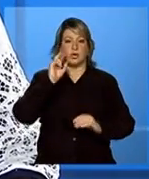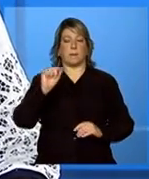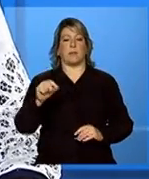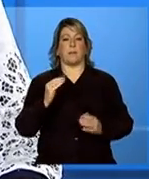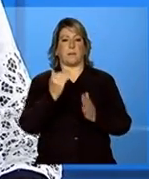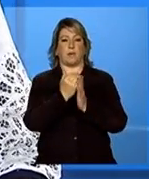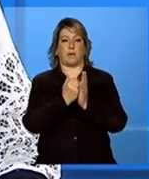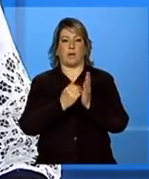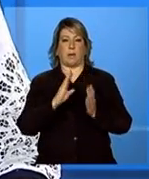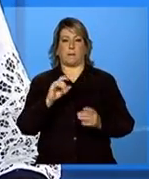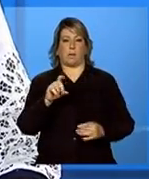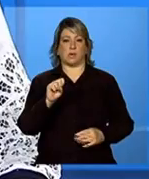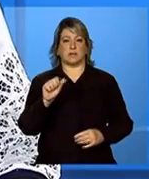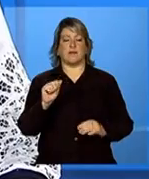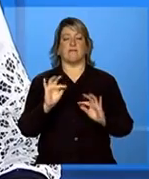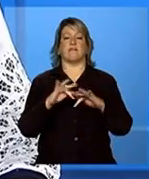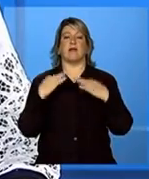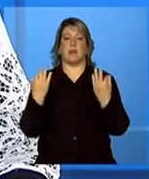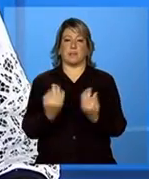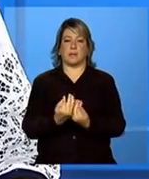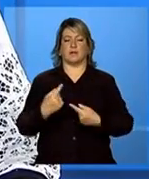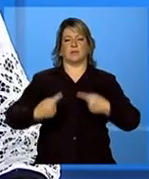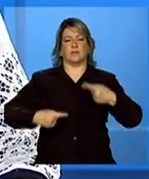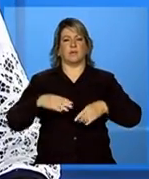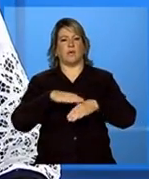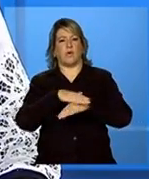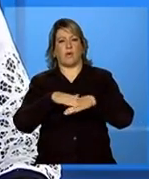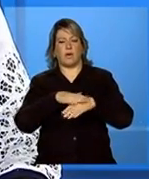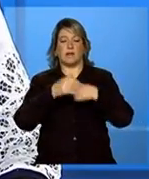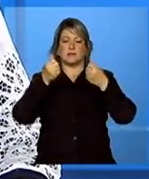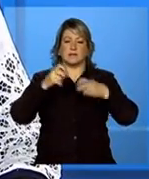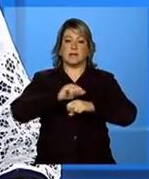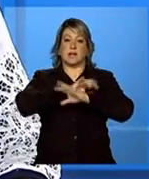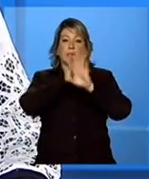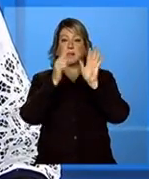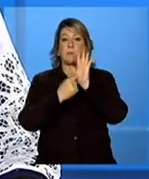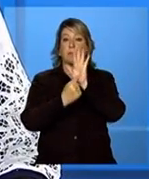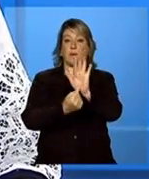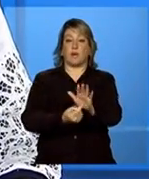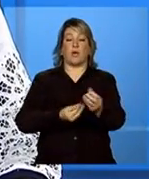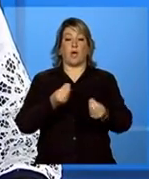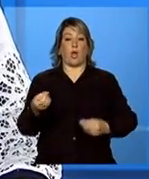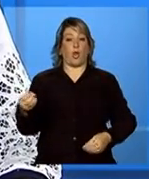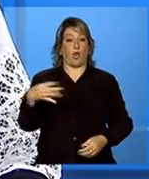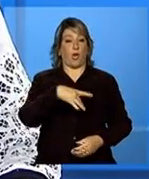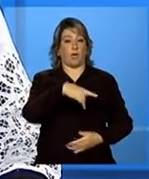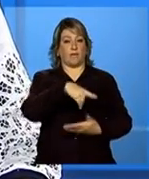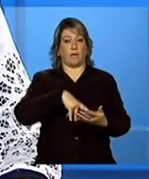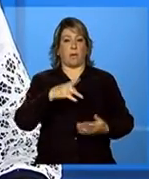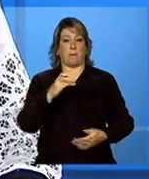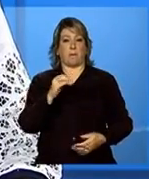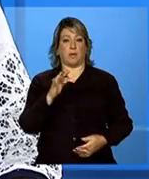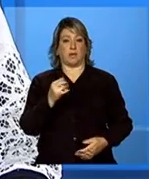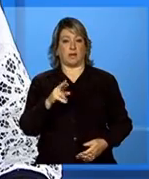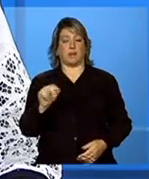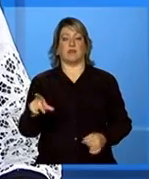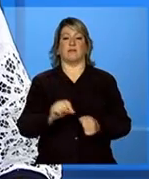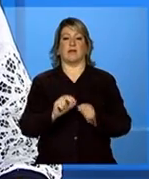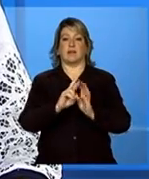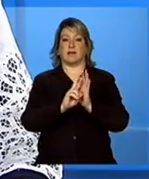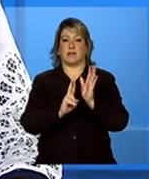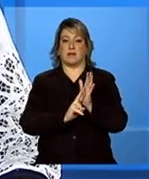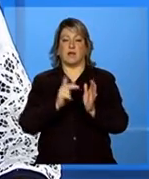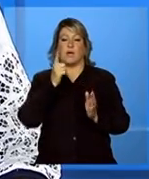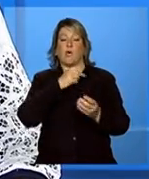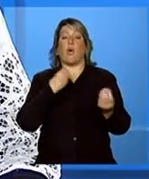divulgar, debater e esclarecer com vocês a nova portaria que regulamenta a gestão das